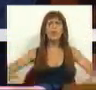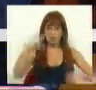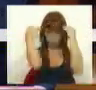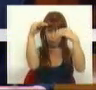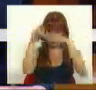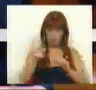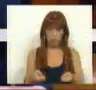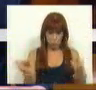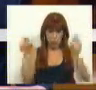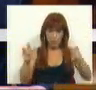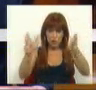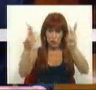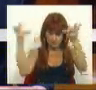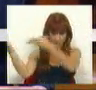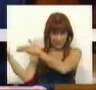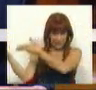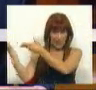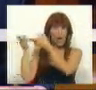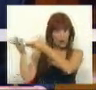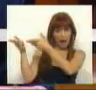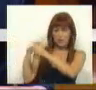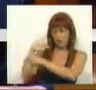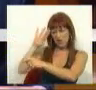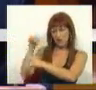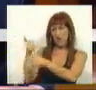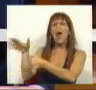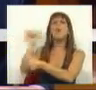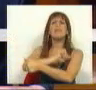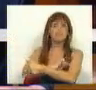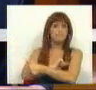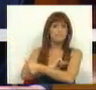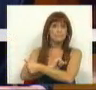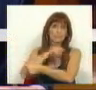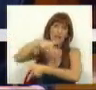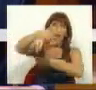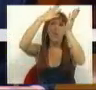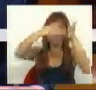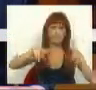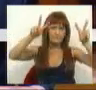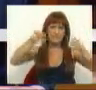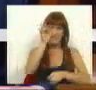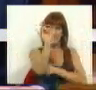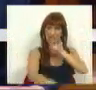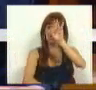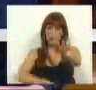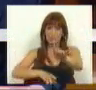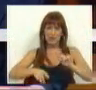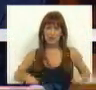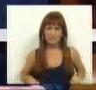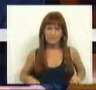os formadores do programa Novas Oportunidades, esses nós sabemos bem onde estão. Estão na rua, foram despedidos.